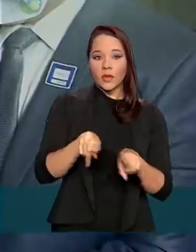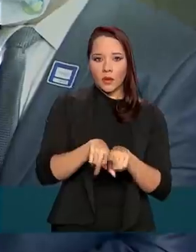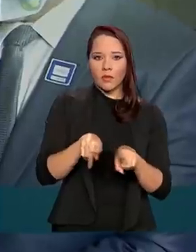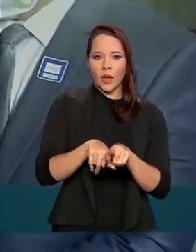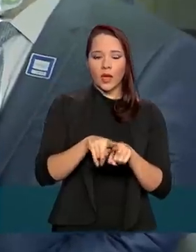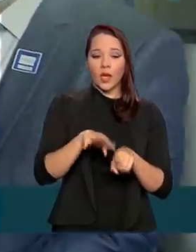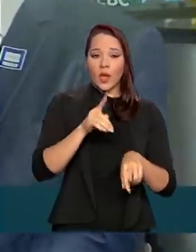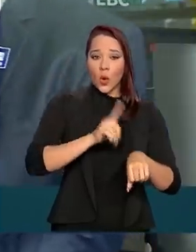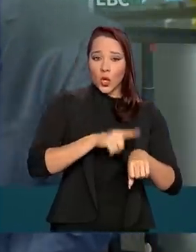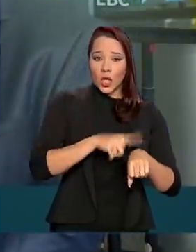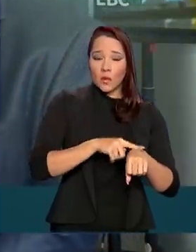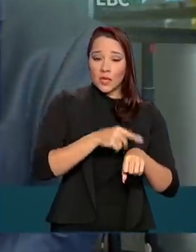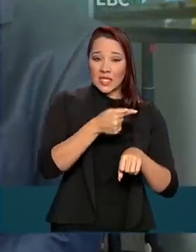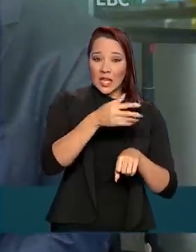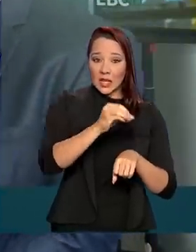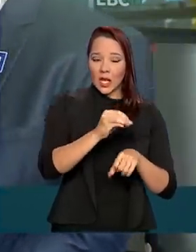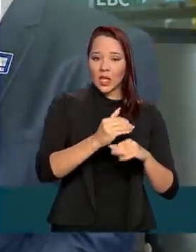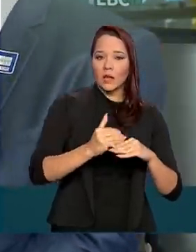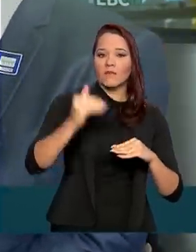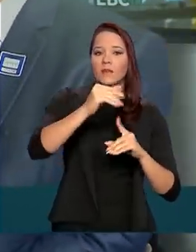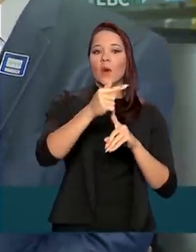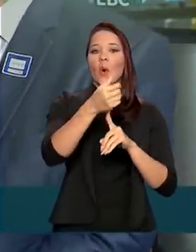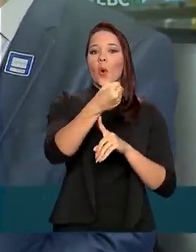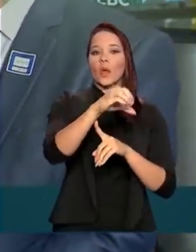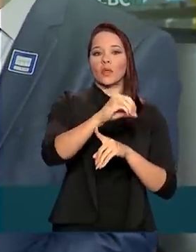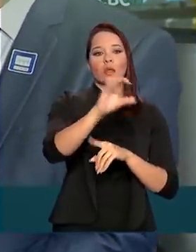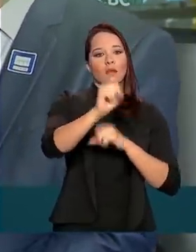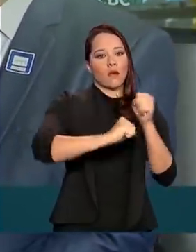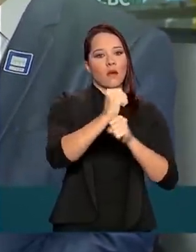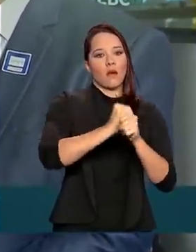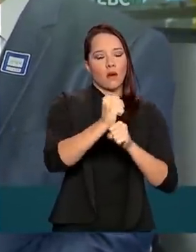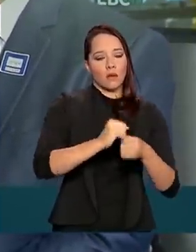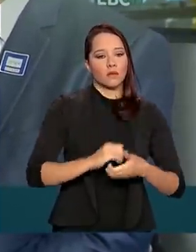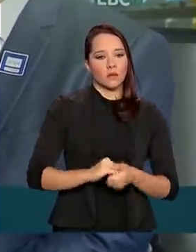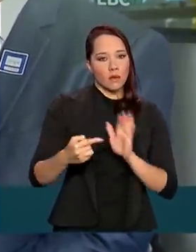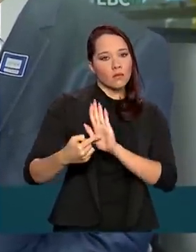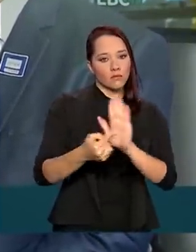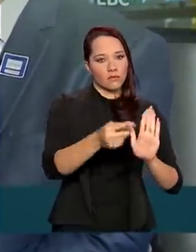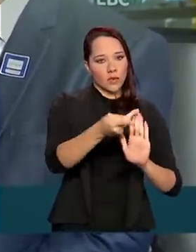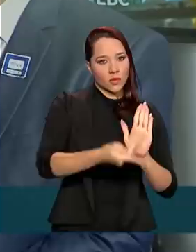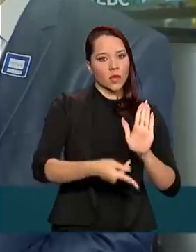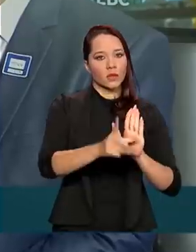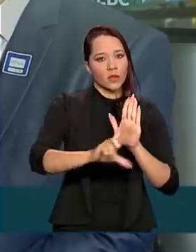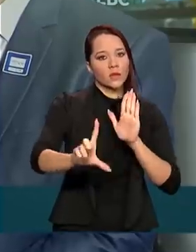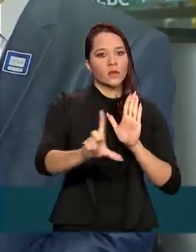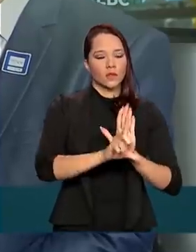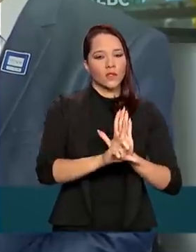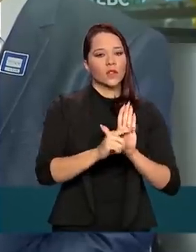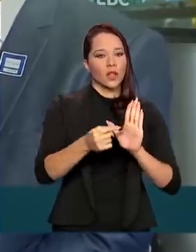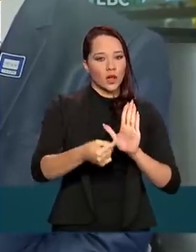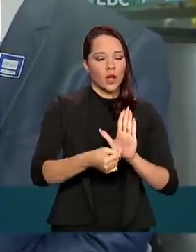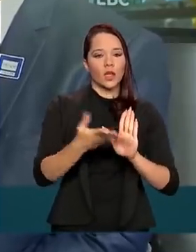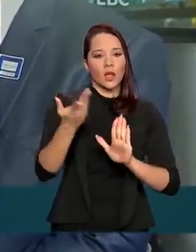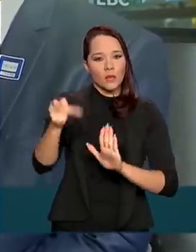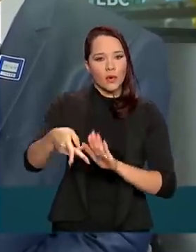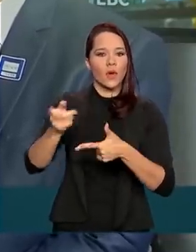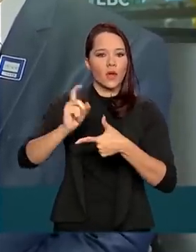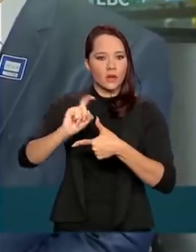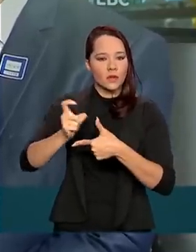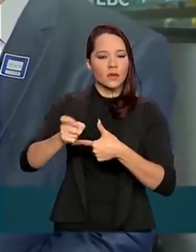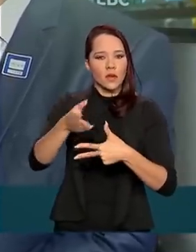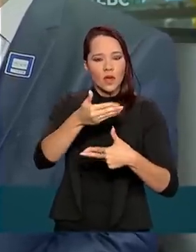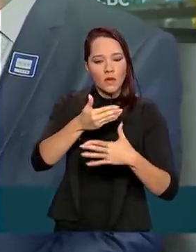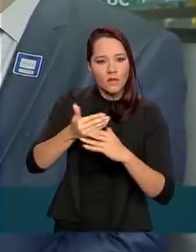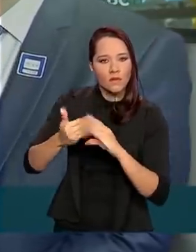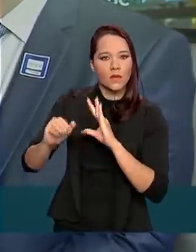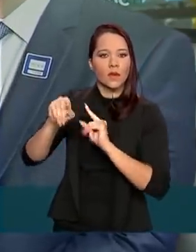prescrição subir de 70 para 80 anos. Então nós estamos apresentando o projeto de lei como o executivo encaminhando ao Congresso